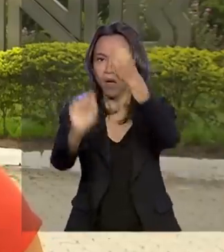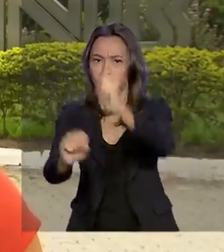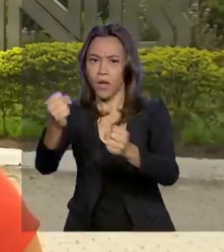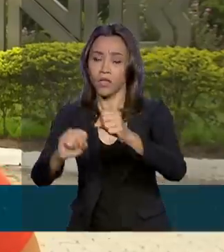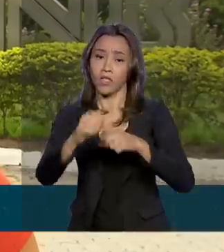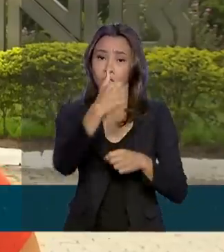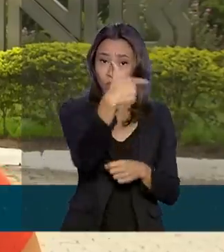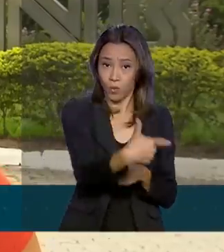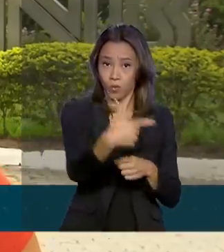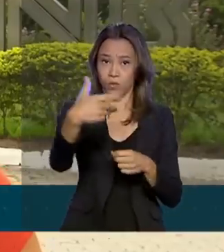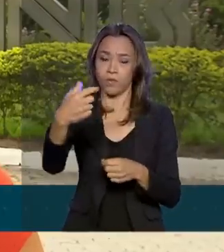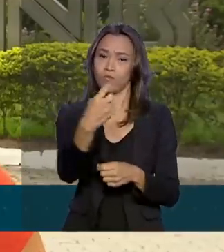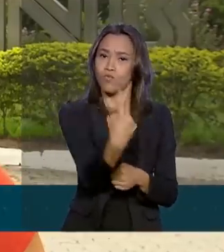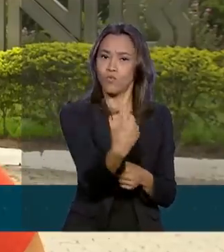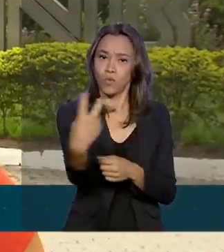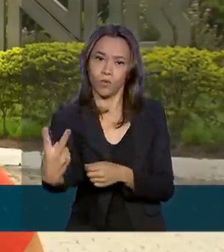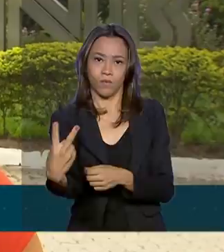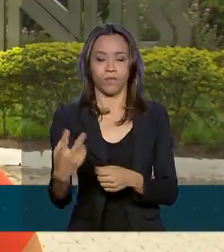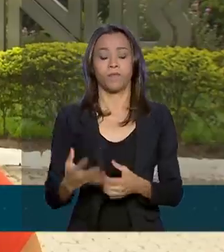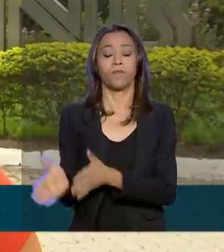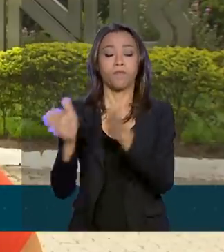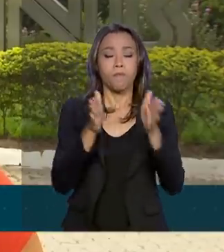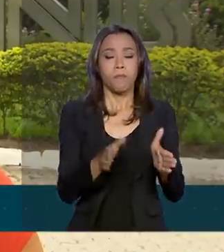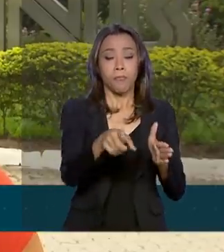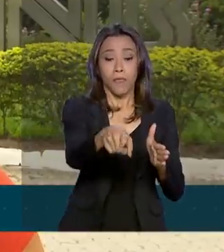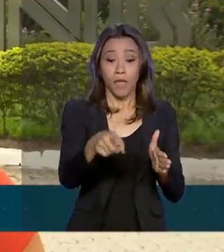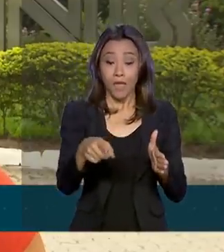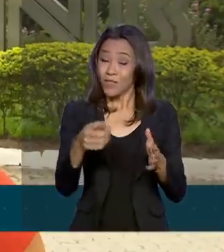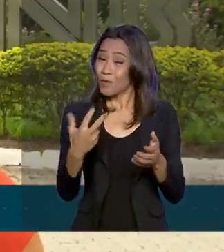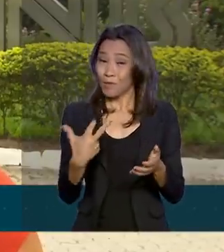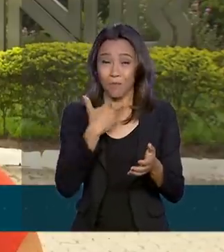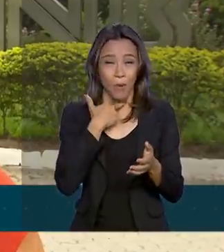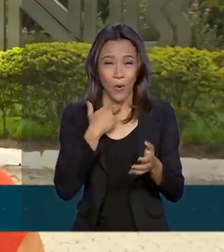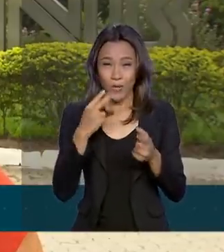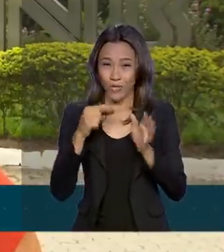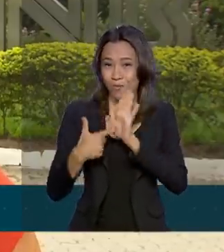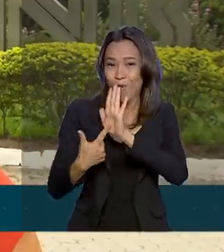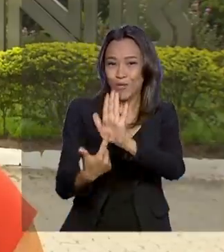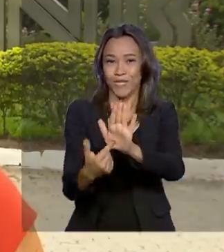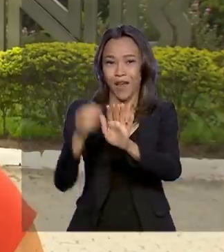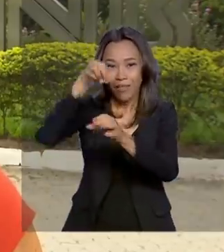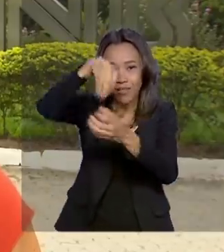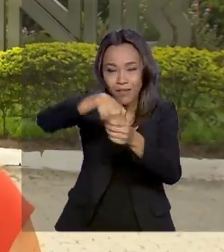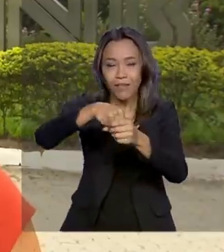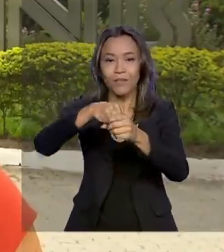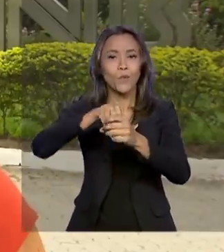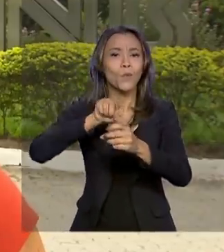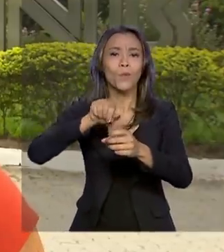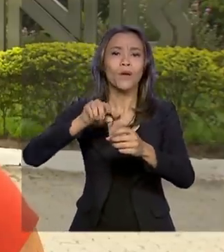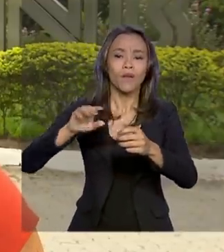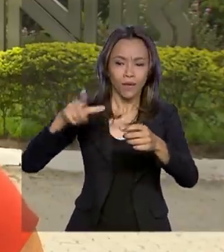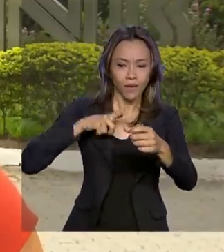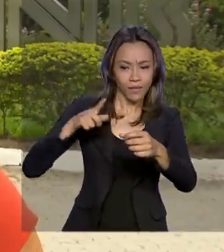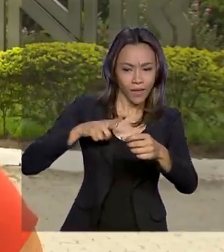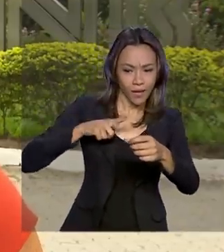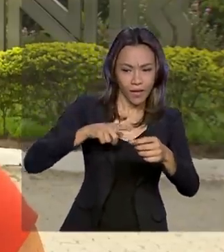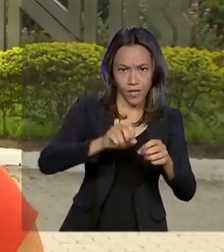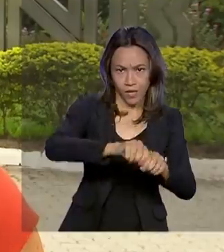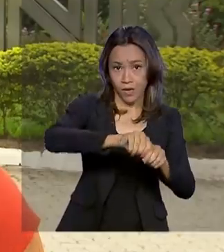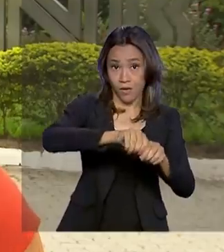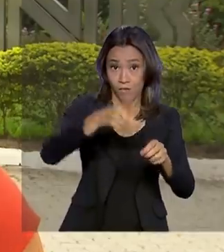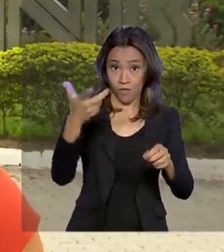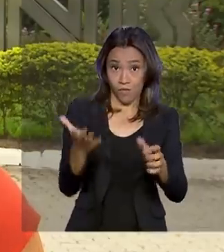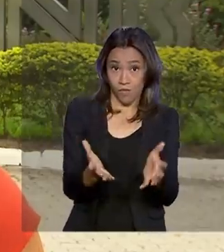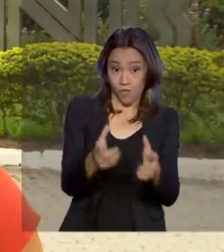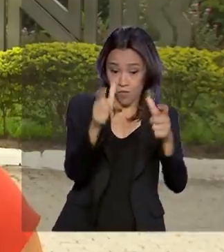assunto de segurança nacional, as imagens não são permitidas no interior das instalações, onde ficam as cascatas.